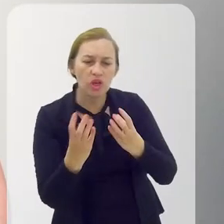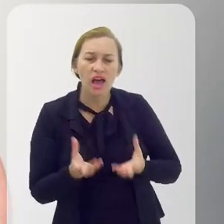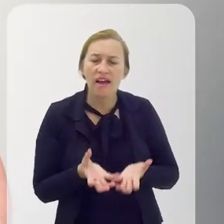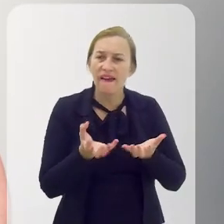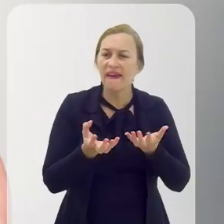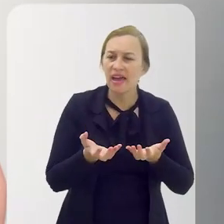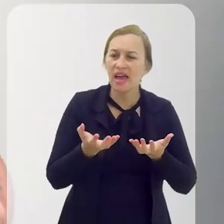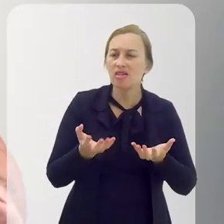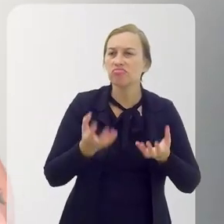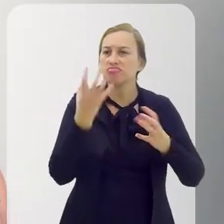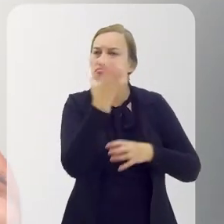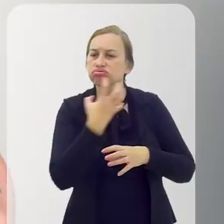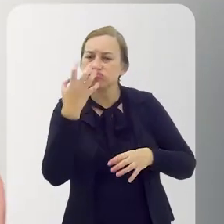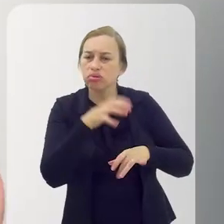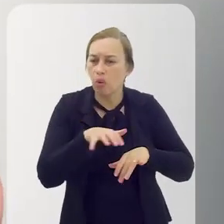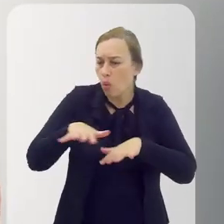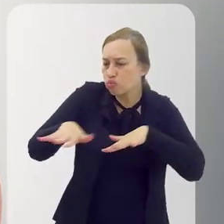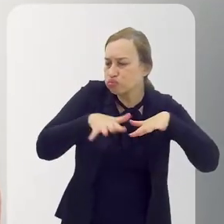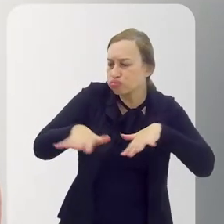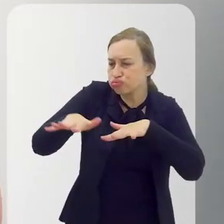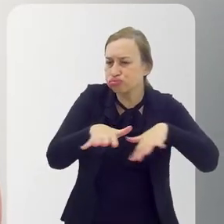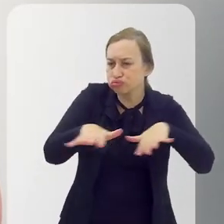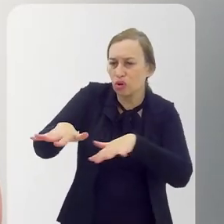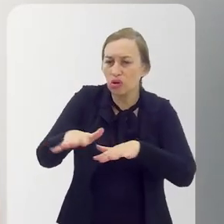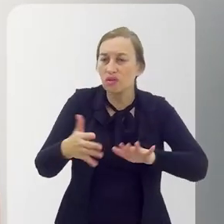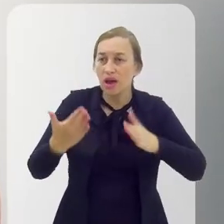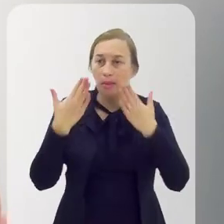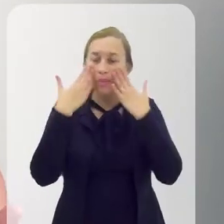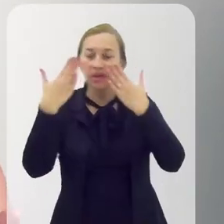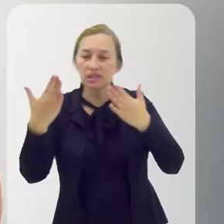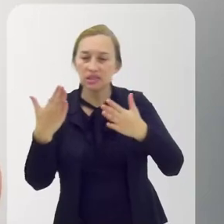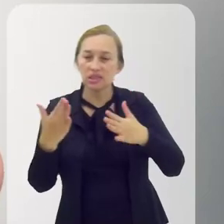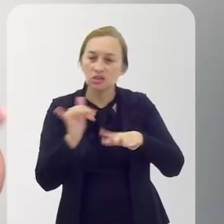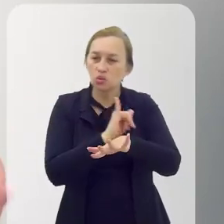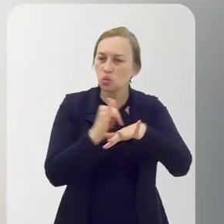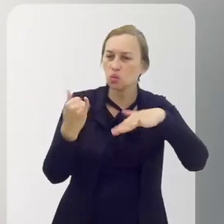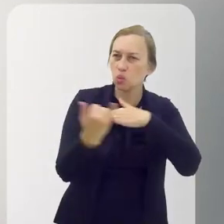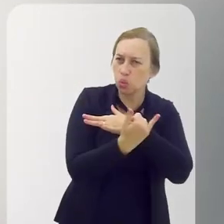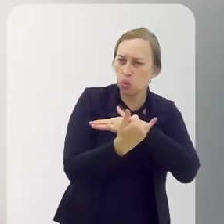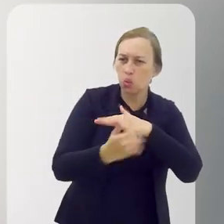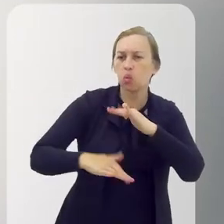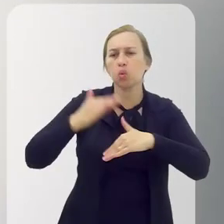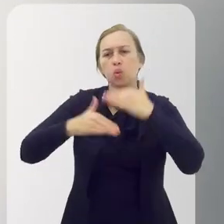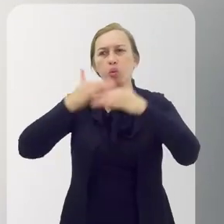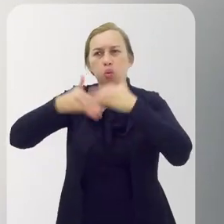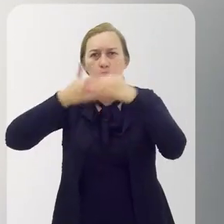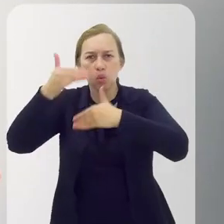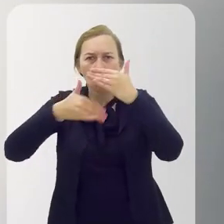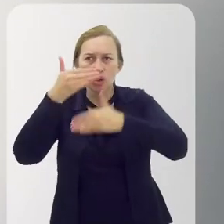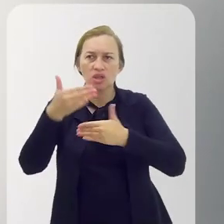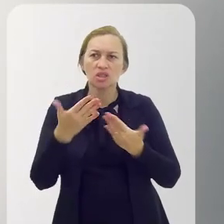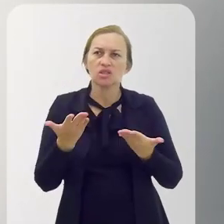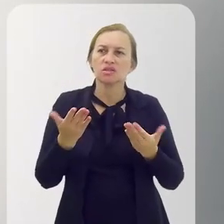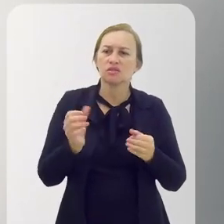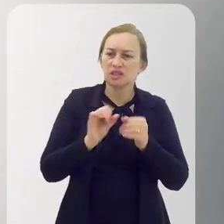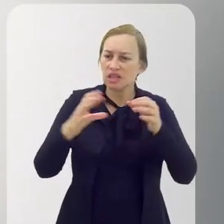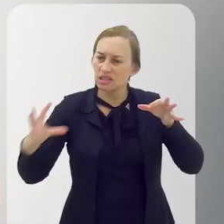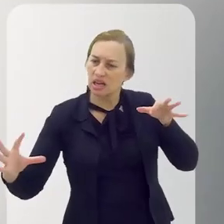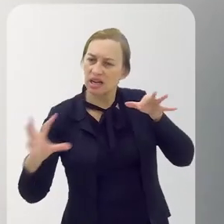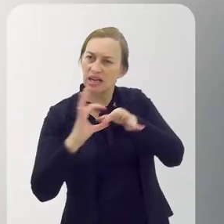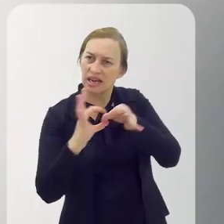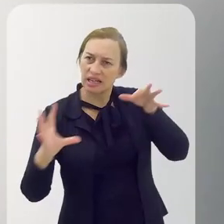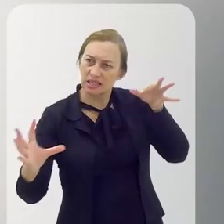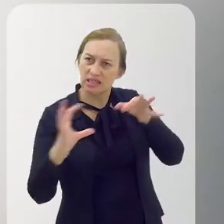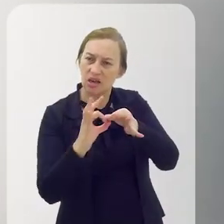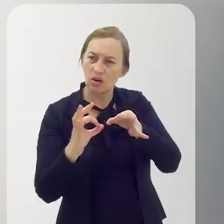quer levar para a avenida? O que essa comunidade quer cantar na avenida? Então, quando a gente vai apresentando os enredos e os desenvolvimentos,